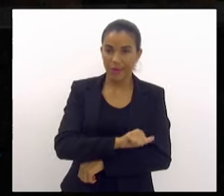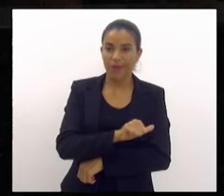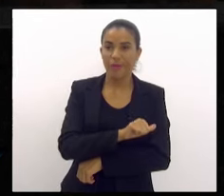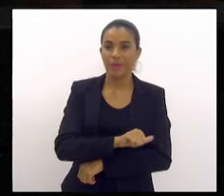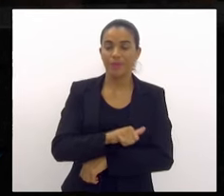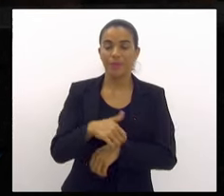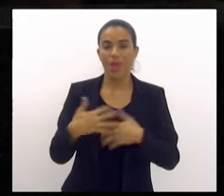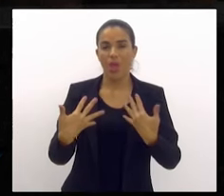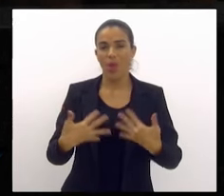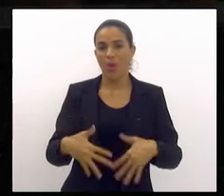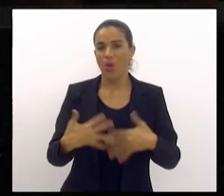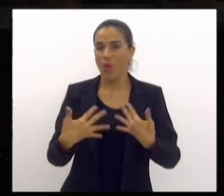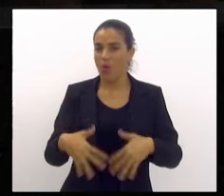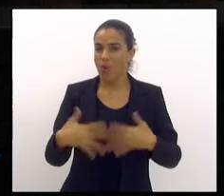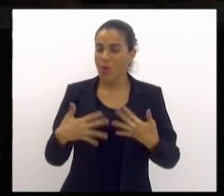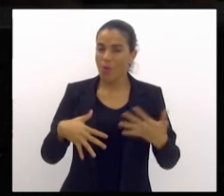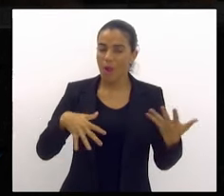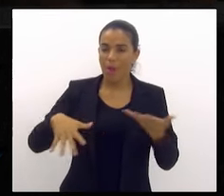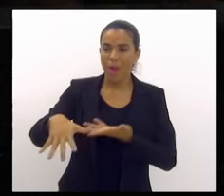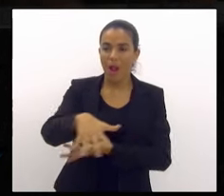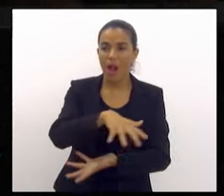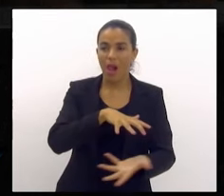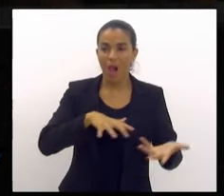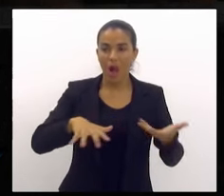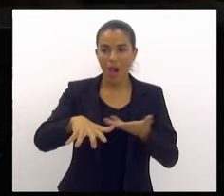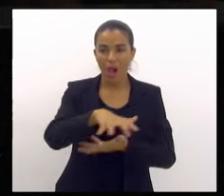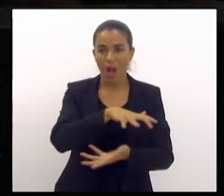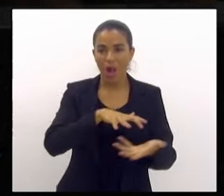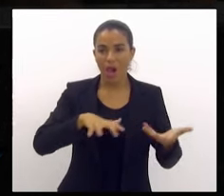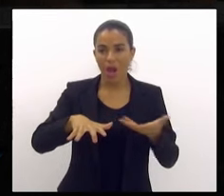calamidade pública.